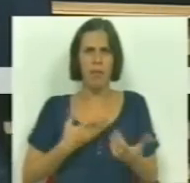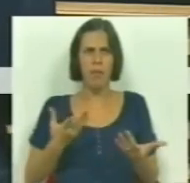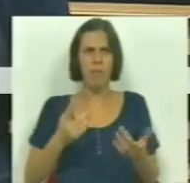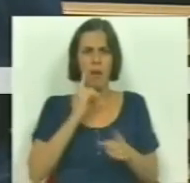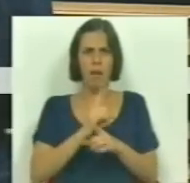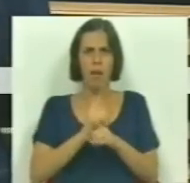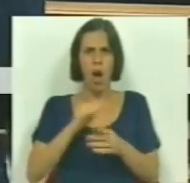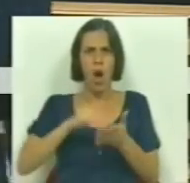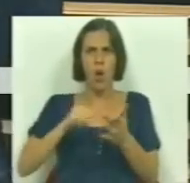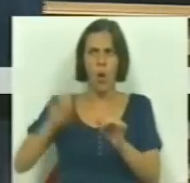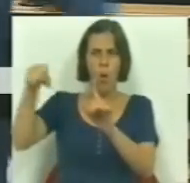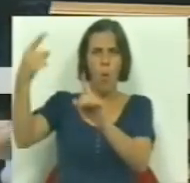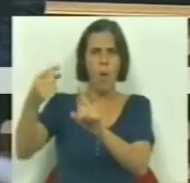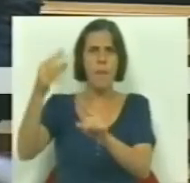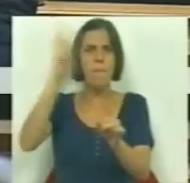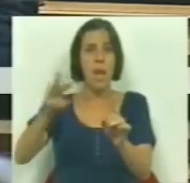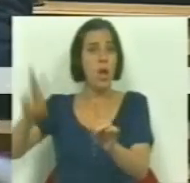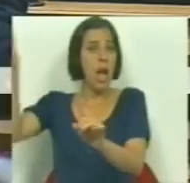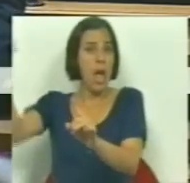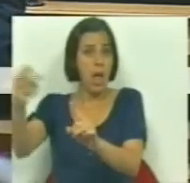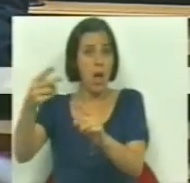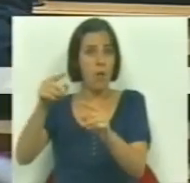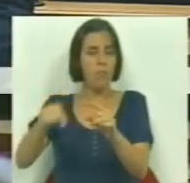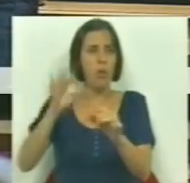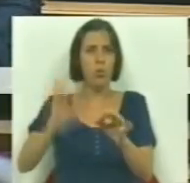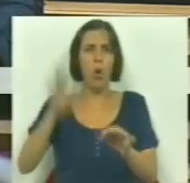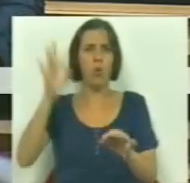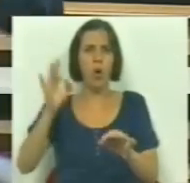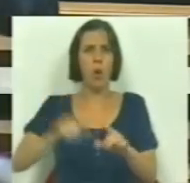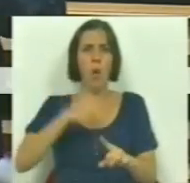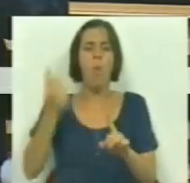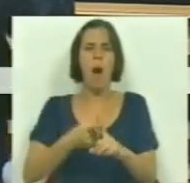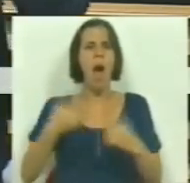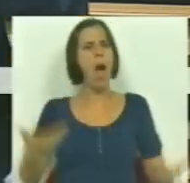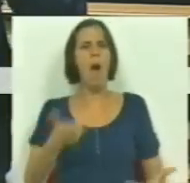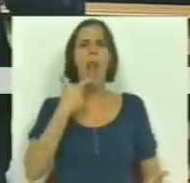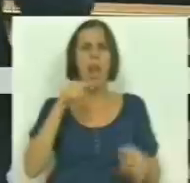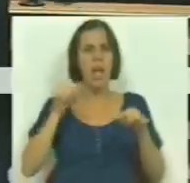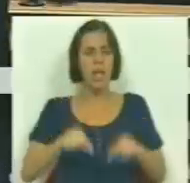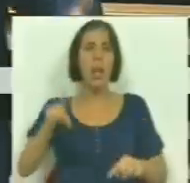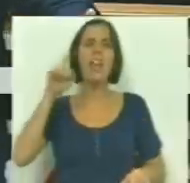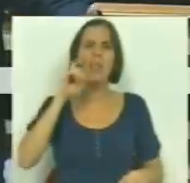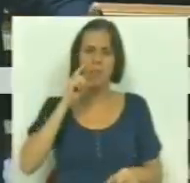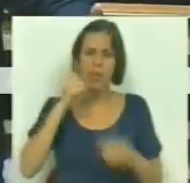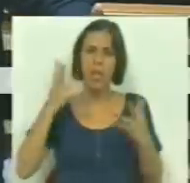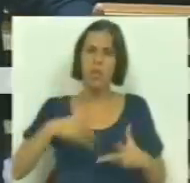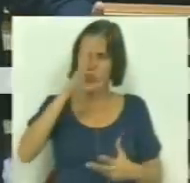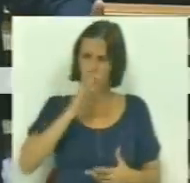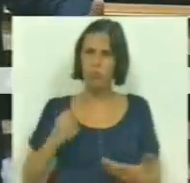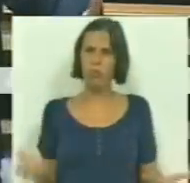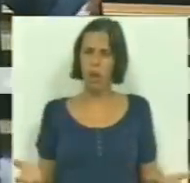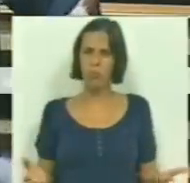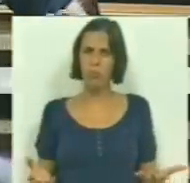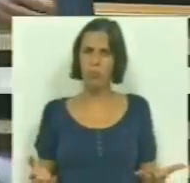os tais swaps com centenas de milhões de euros de quebras de todos os anos e vêm dizer que isto é defender as contas públicas.